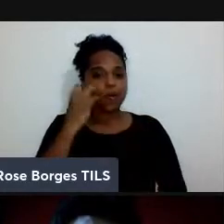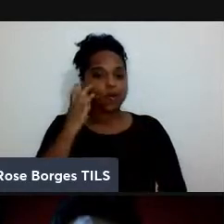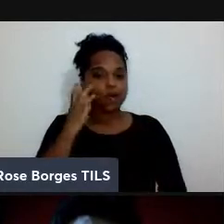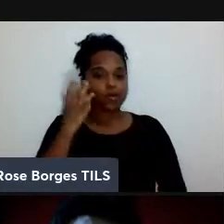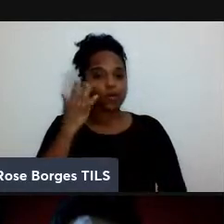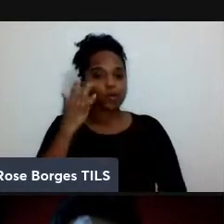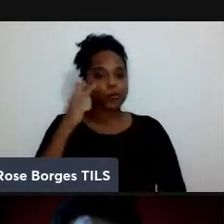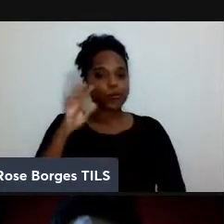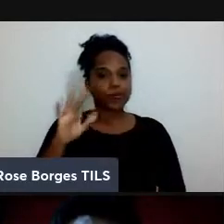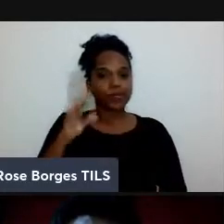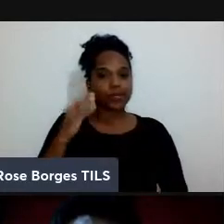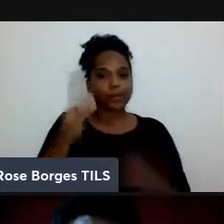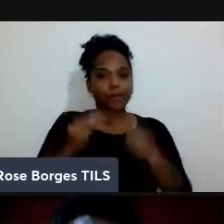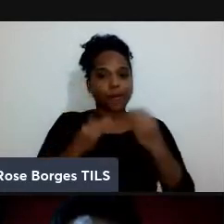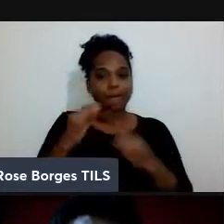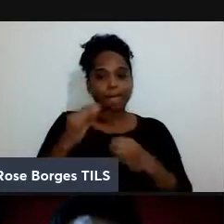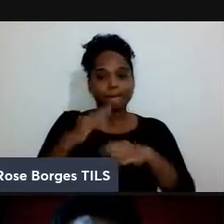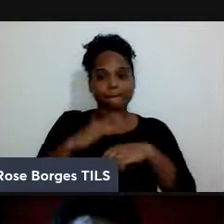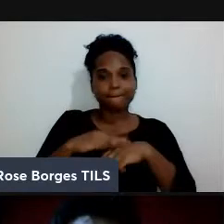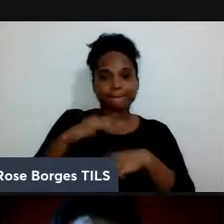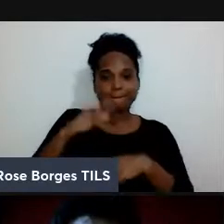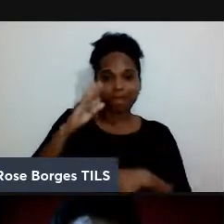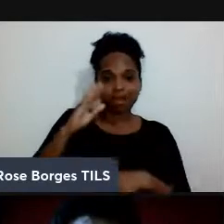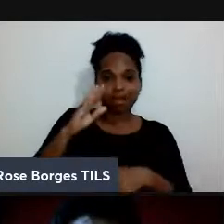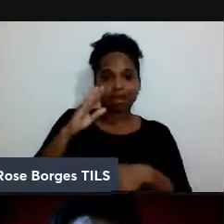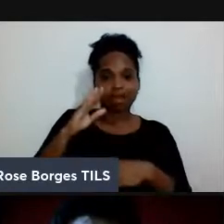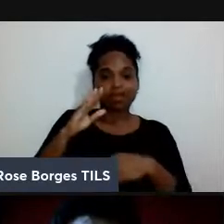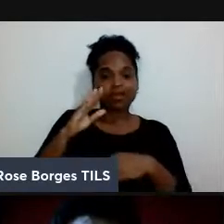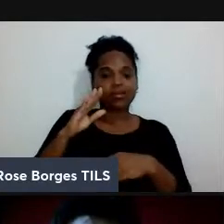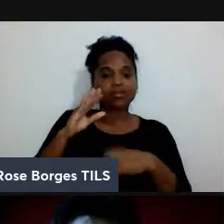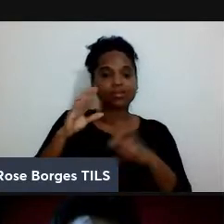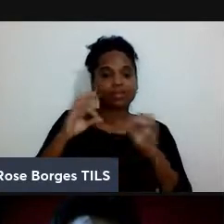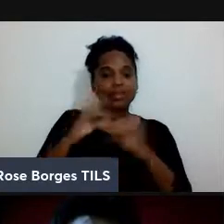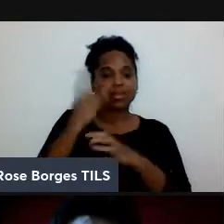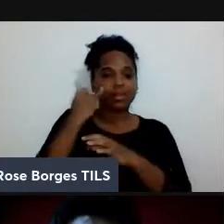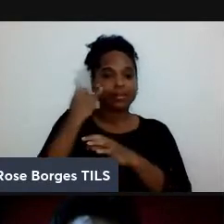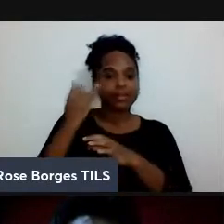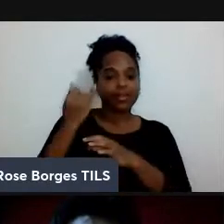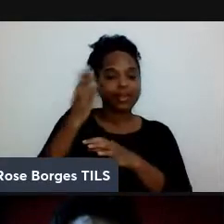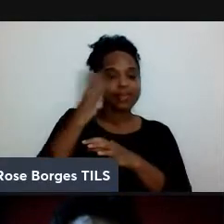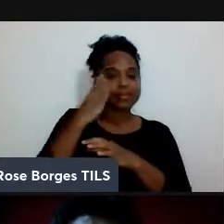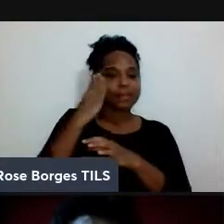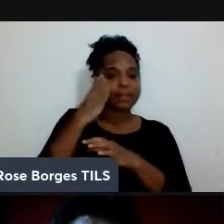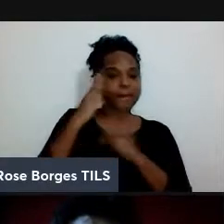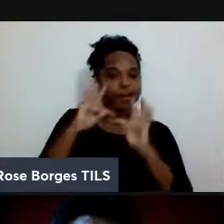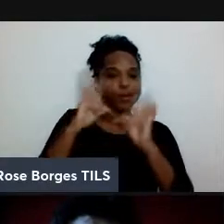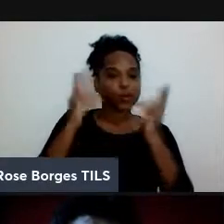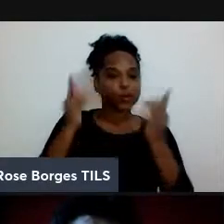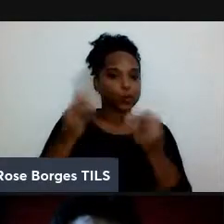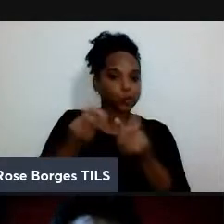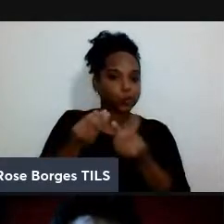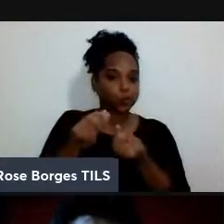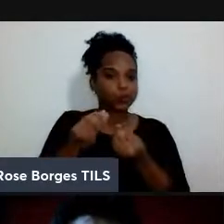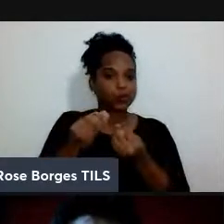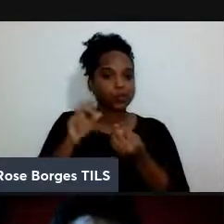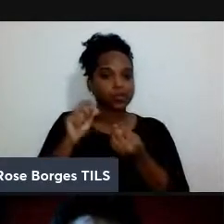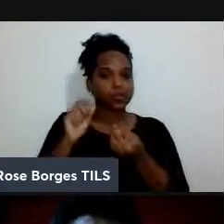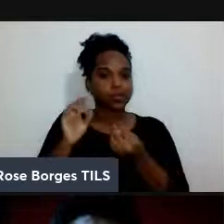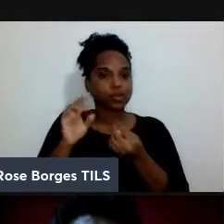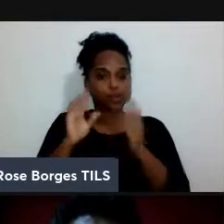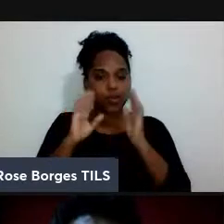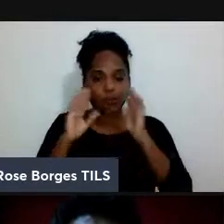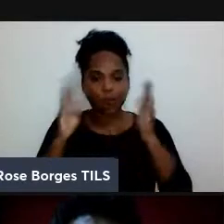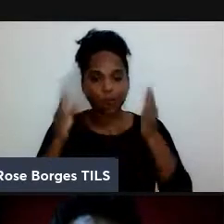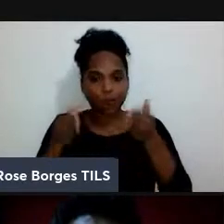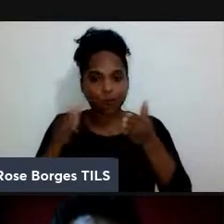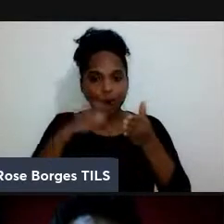pensar talvez em mais alto nível sair dessa ideia de que tem que saber tudo para se especializar um pouco mais claro